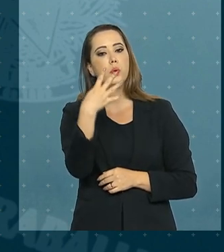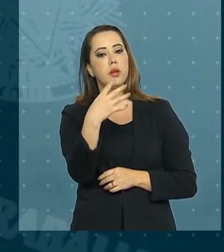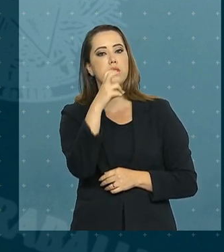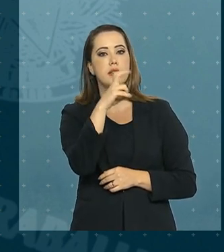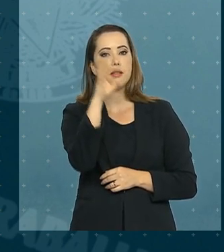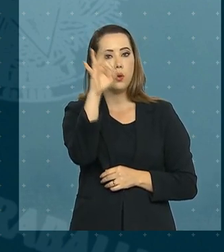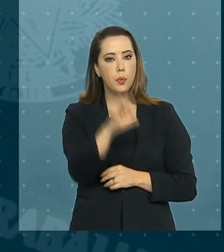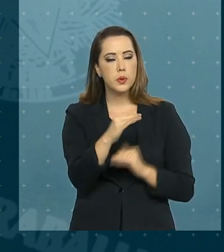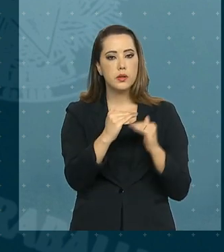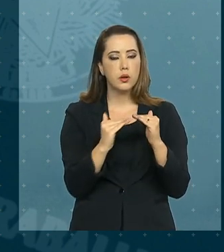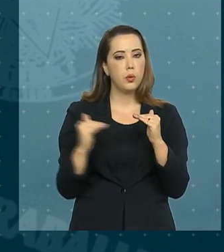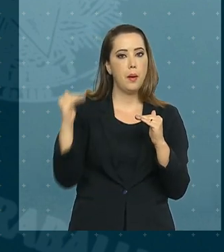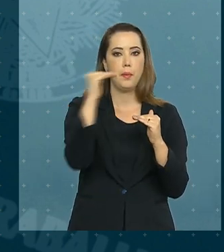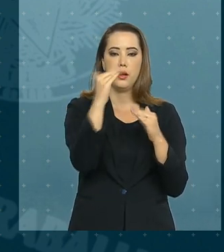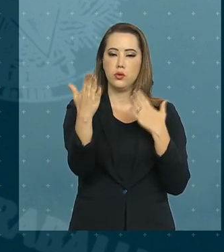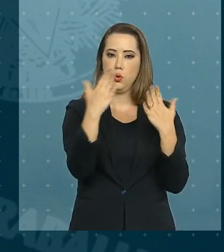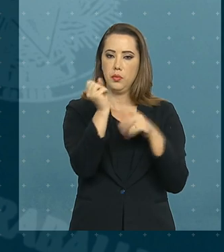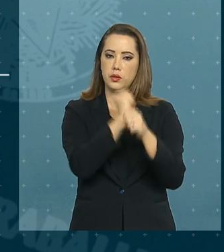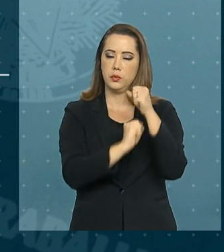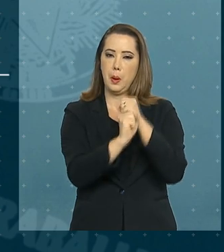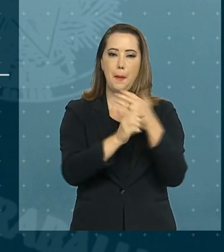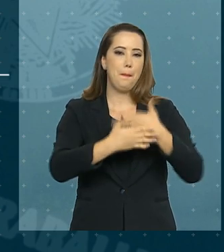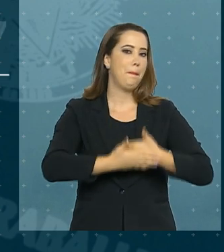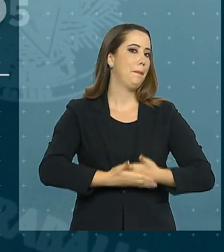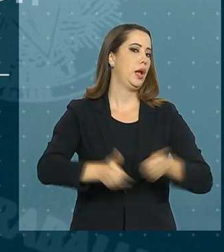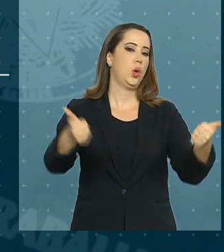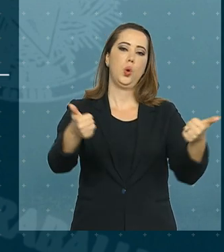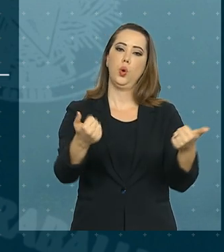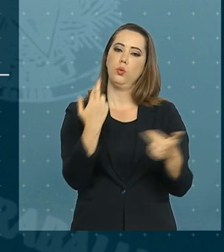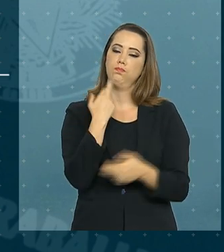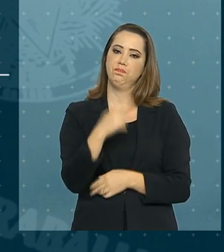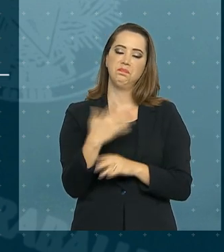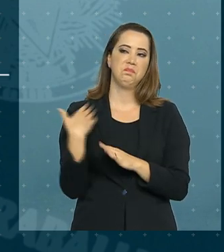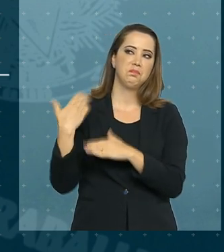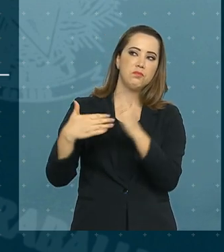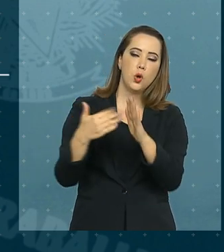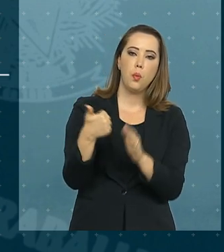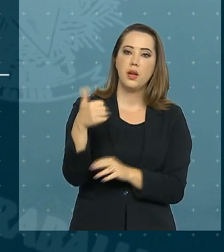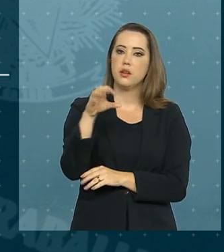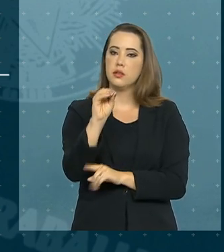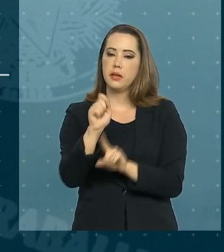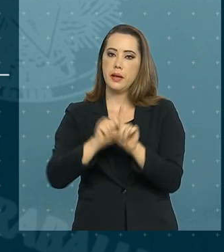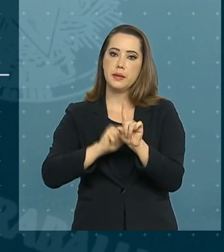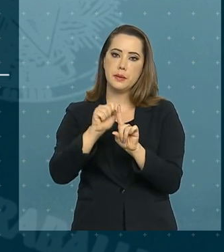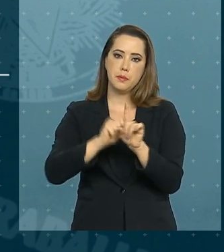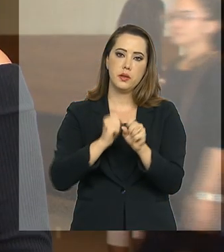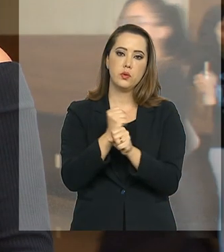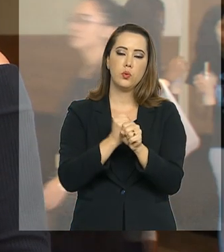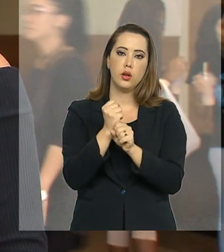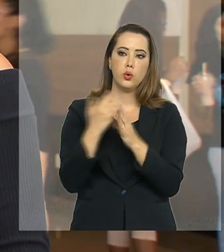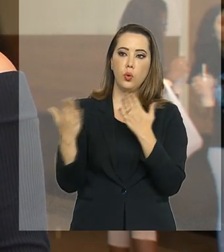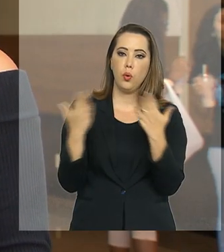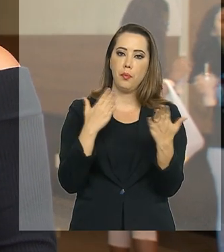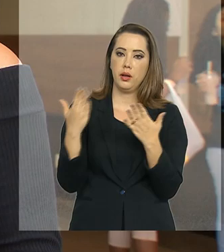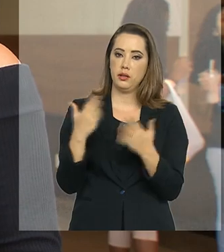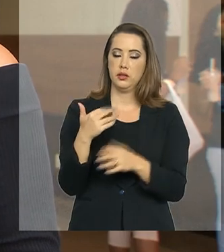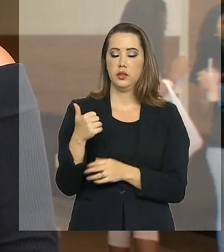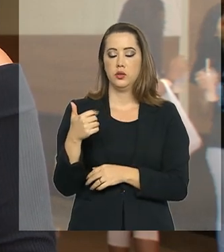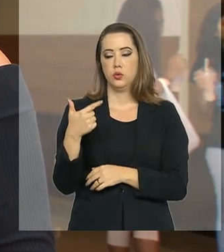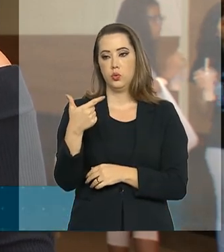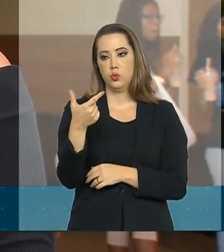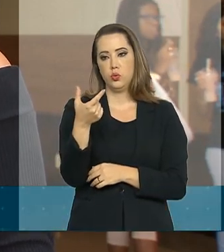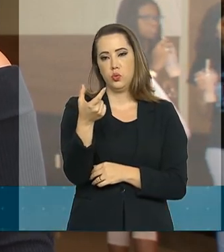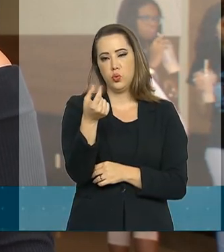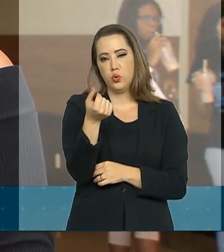do ano passado. É o melhor resultado para os 10 primeiros meses do ano desde 2014. Cinco das oito